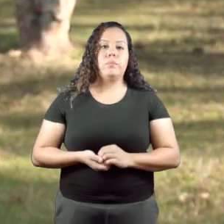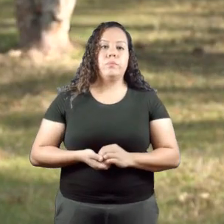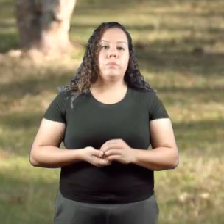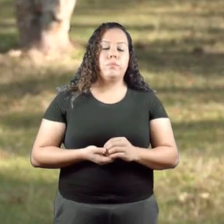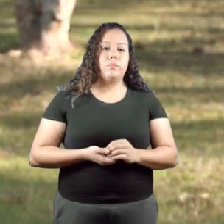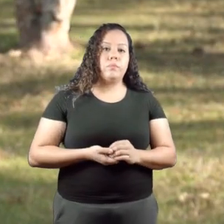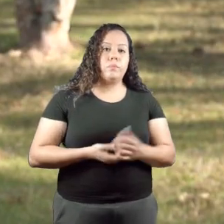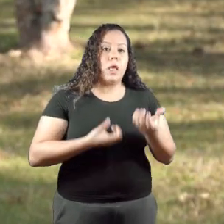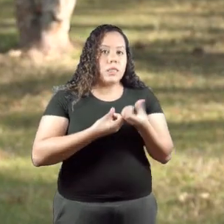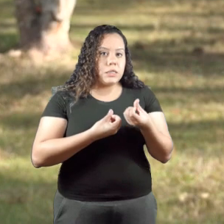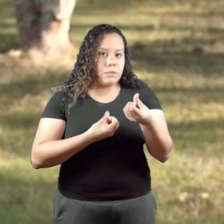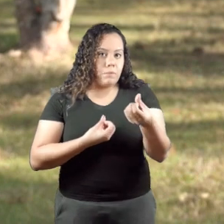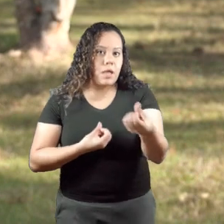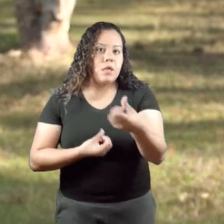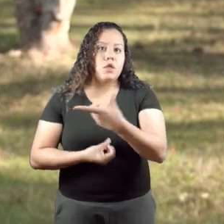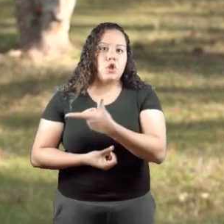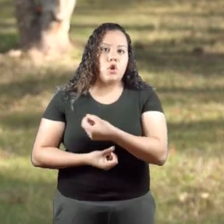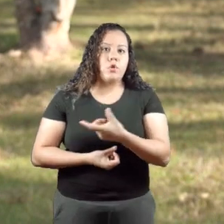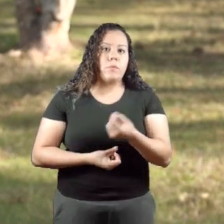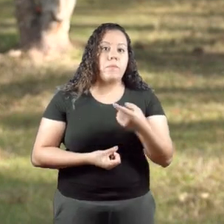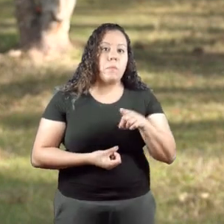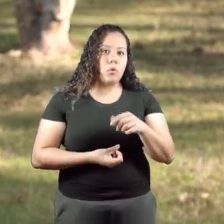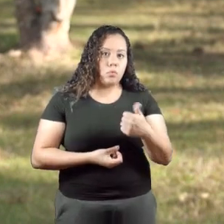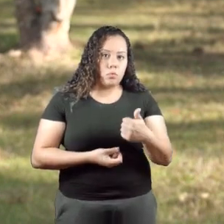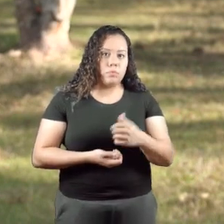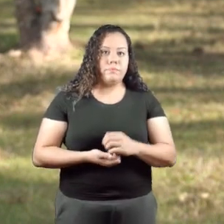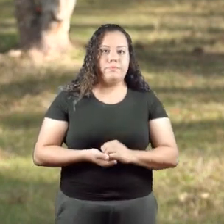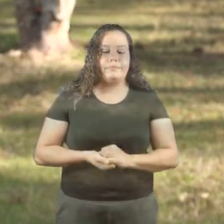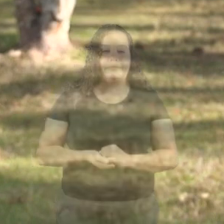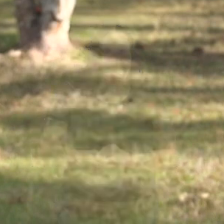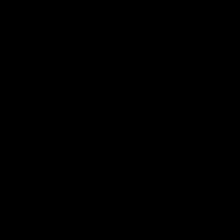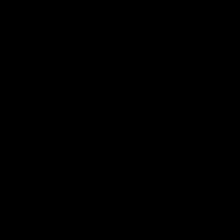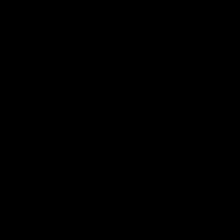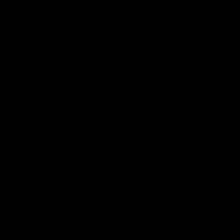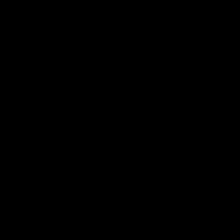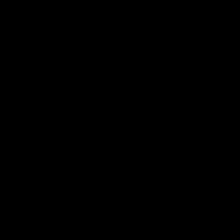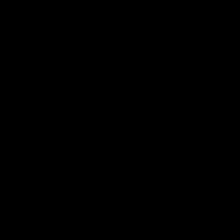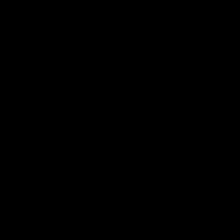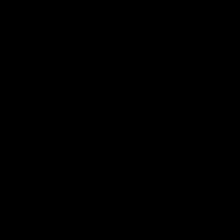remoto emergencial para o semestre 2020.1. Tudo.